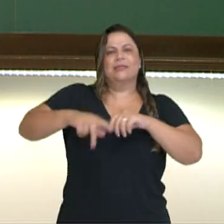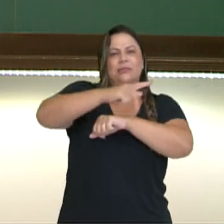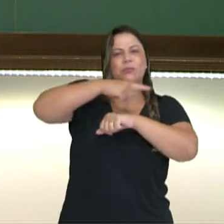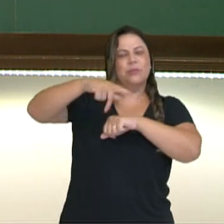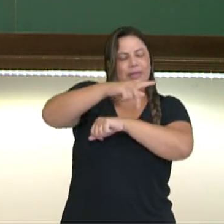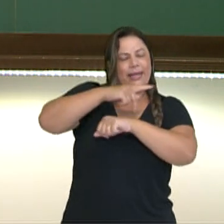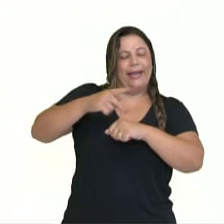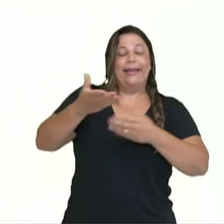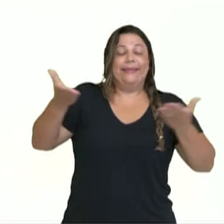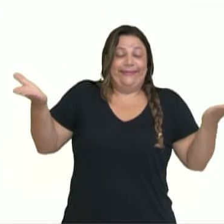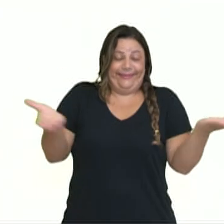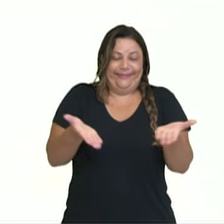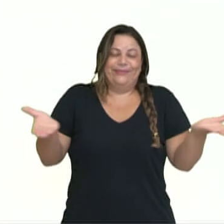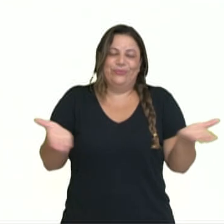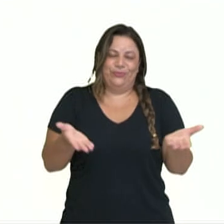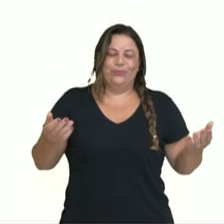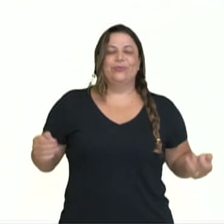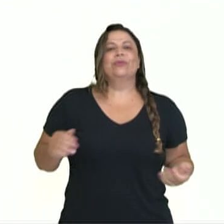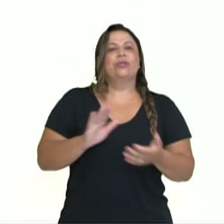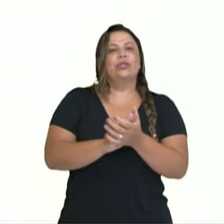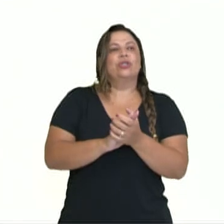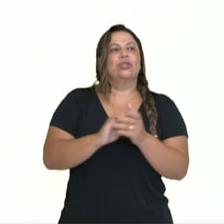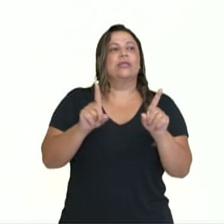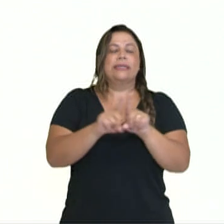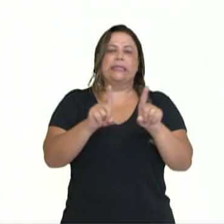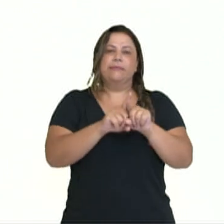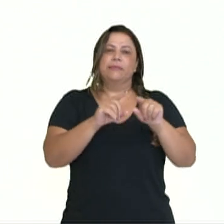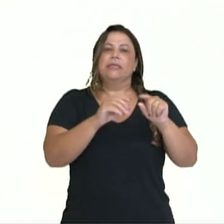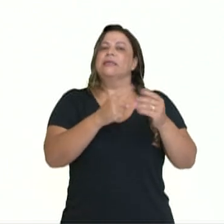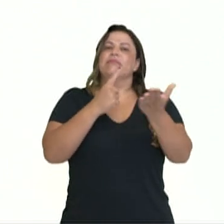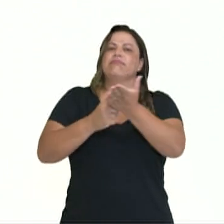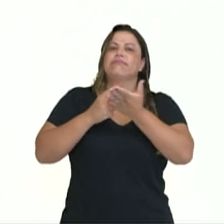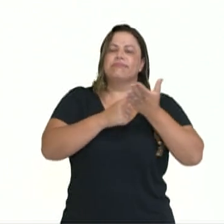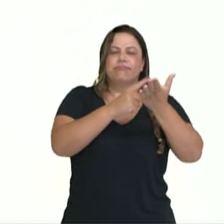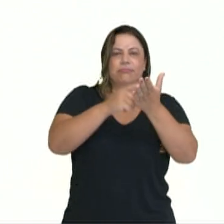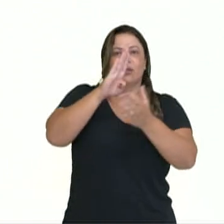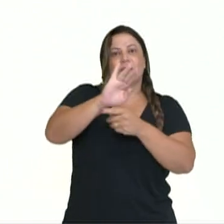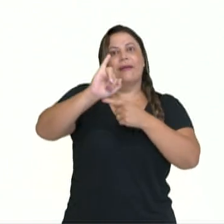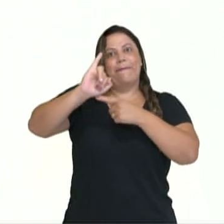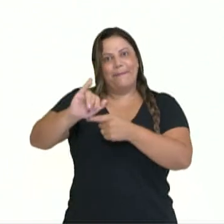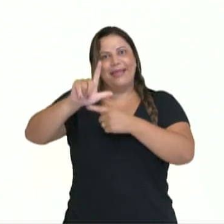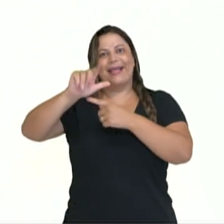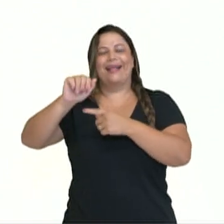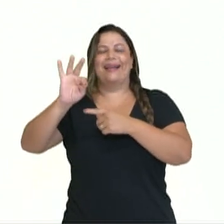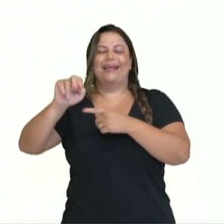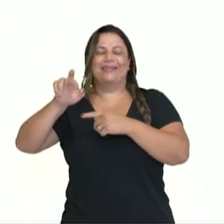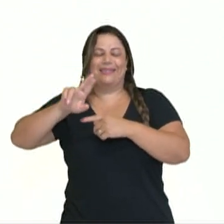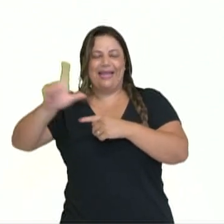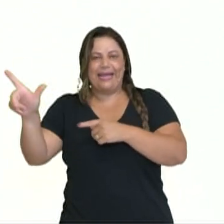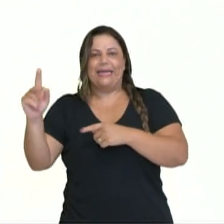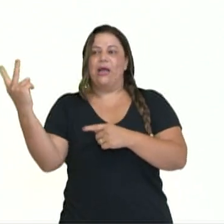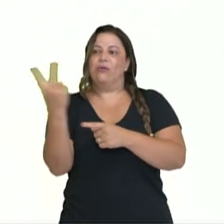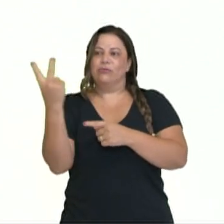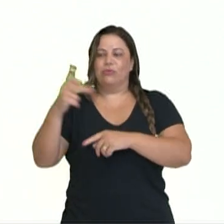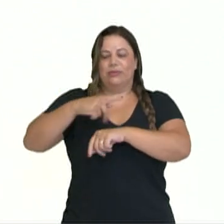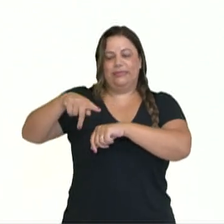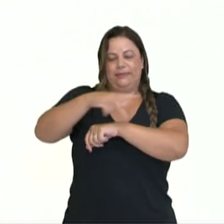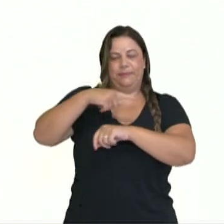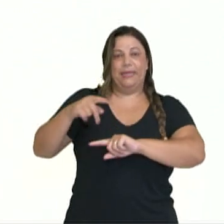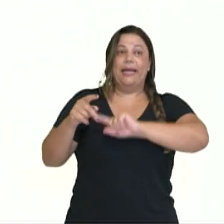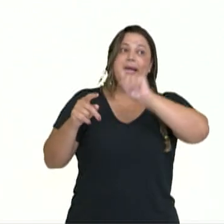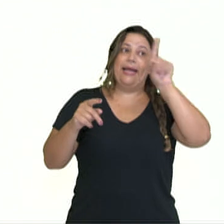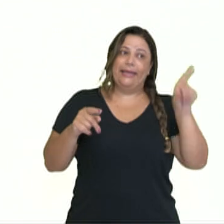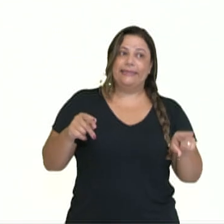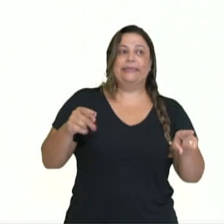no nosso dia a dia. Dentro disso, vamos ter os acordos bilaterais e multilaterais, entre dois países e muitos países,